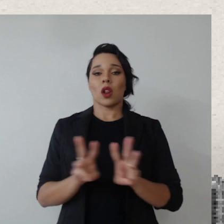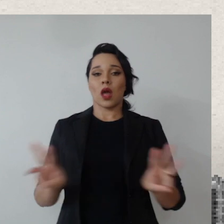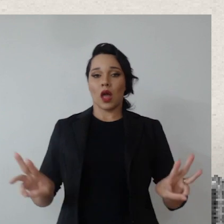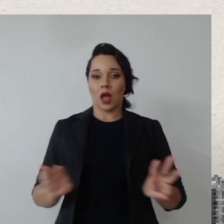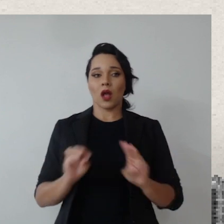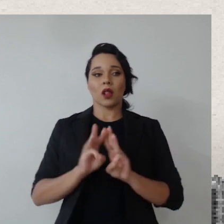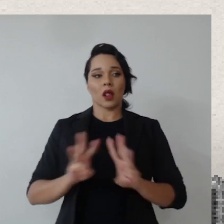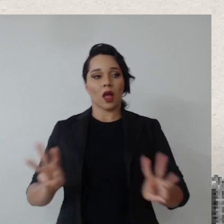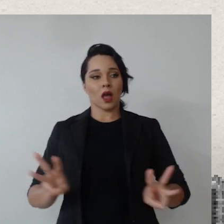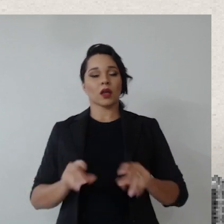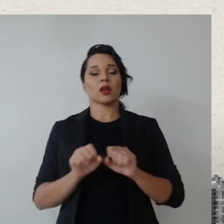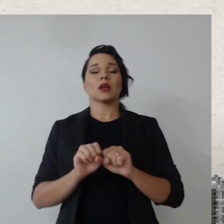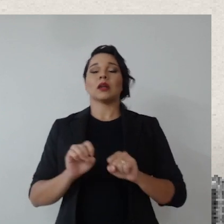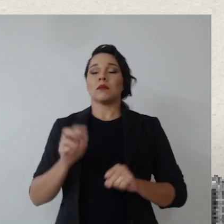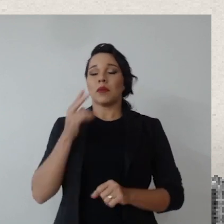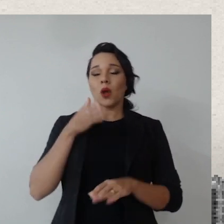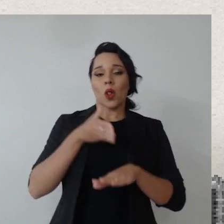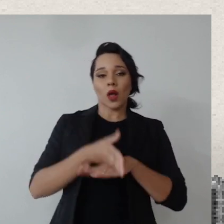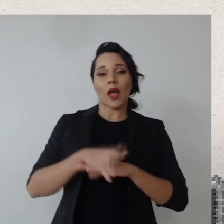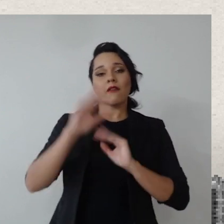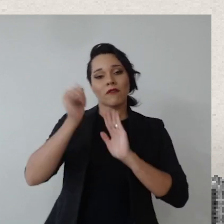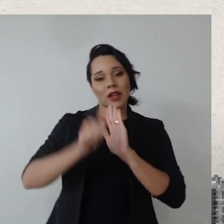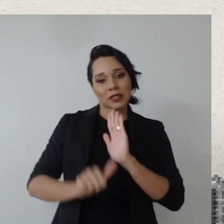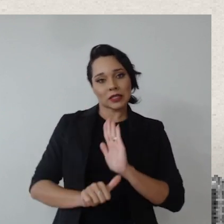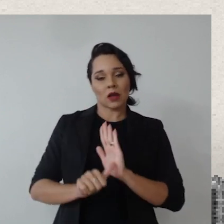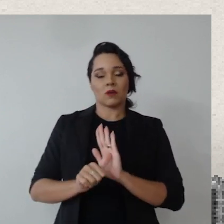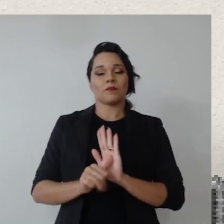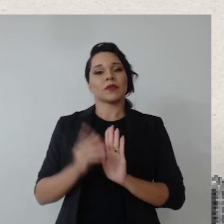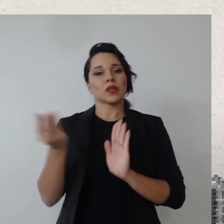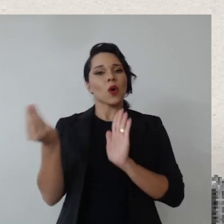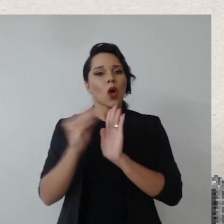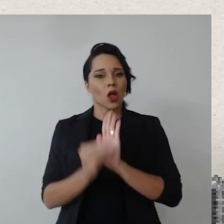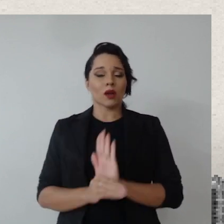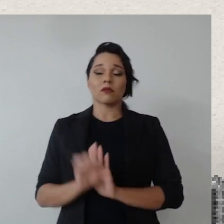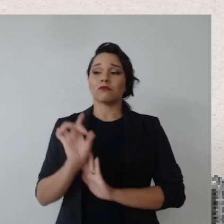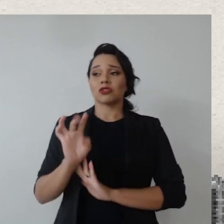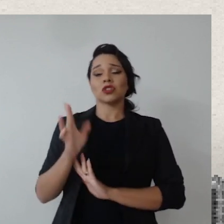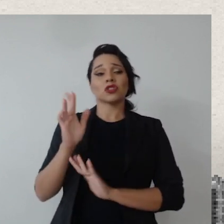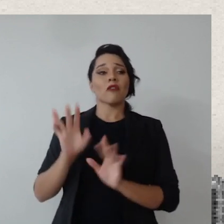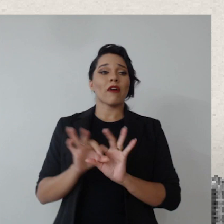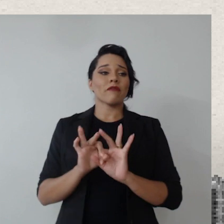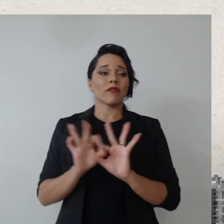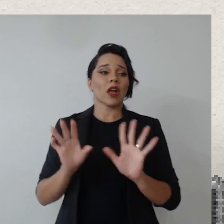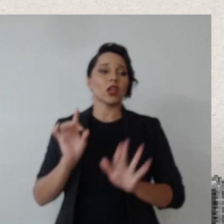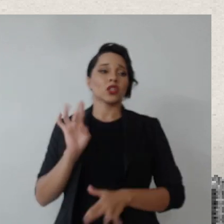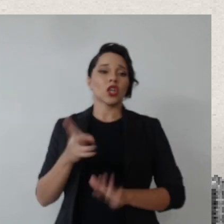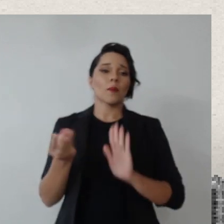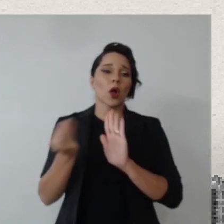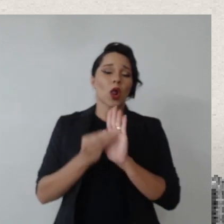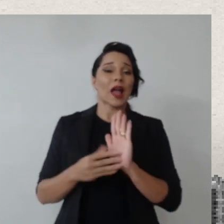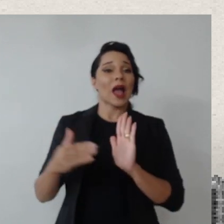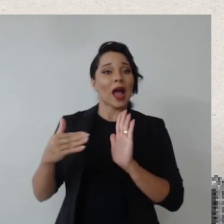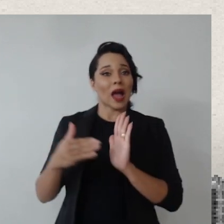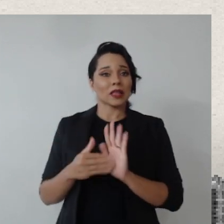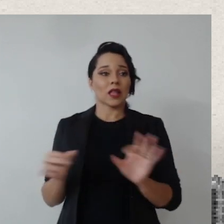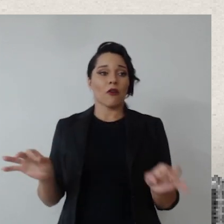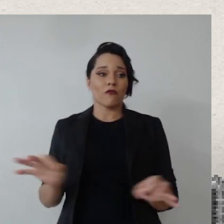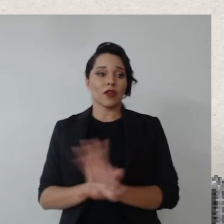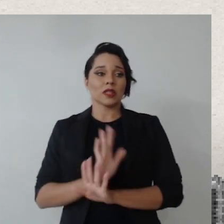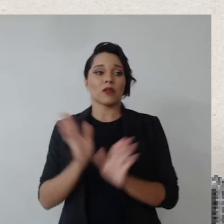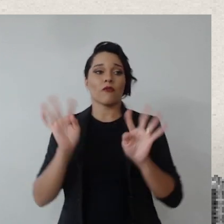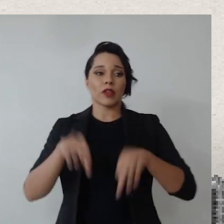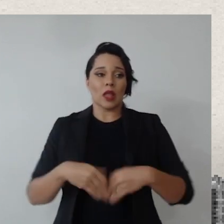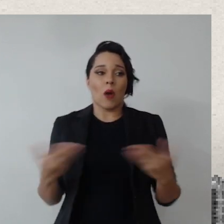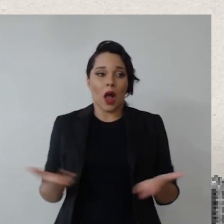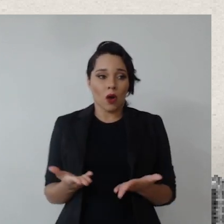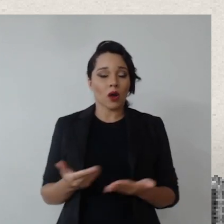avaliação de reação, por favor, preencham, o instrumento só vai ficar disponível para preencher até o término